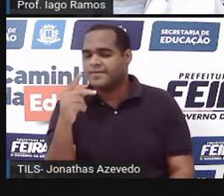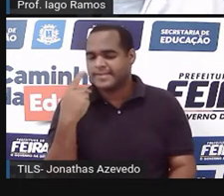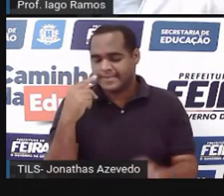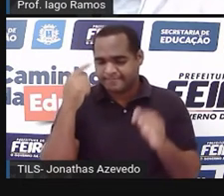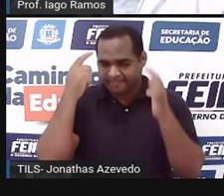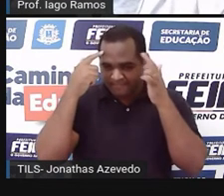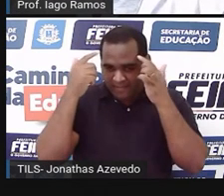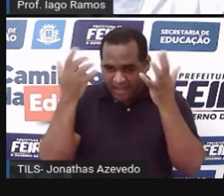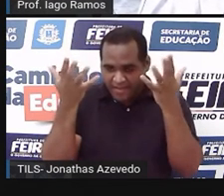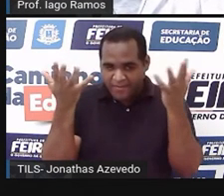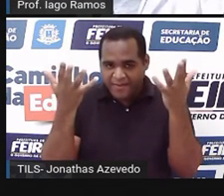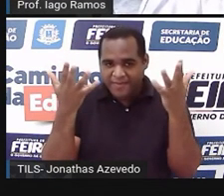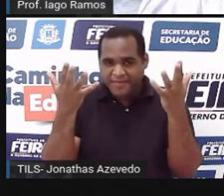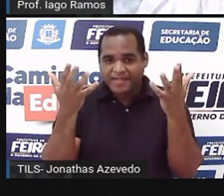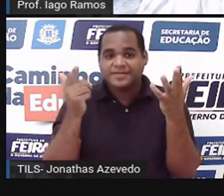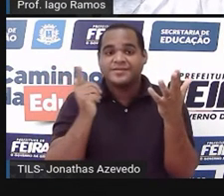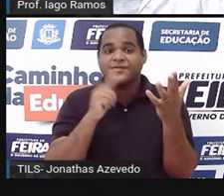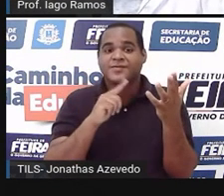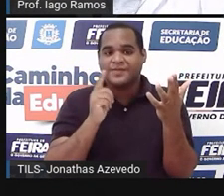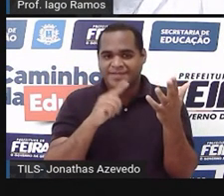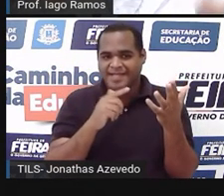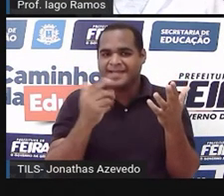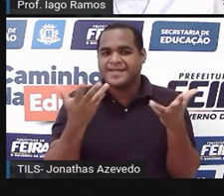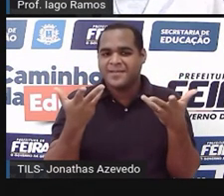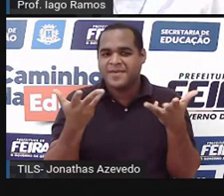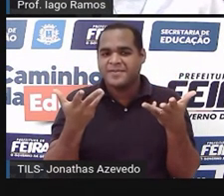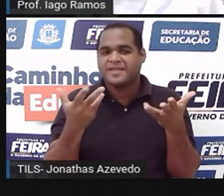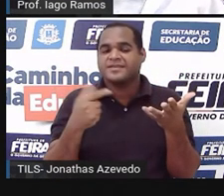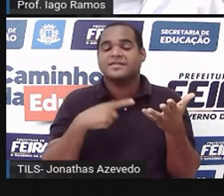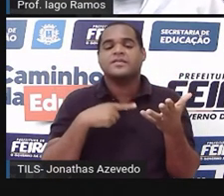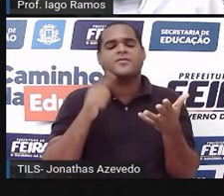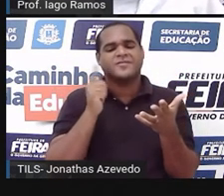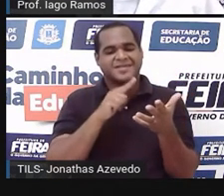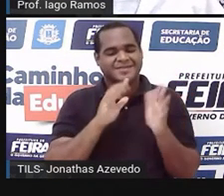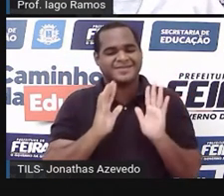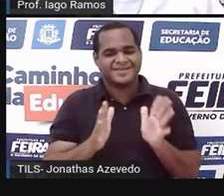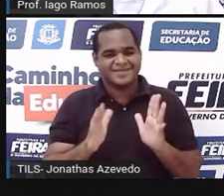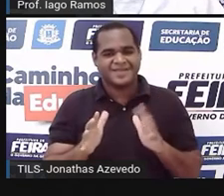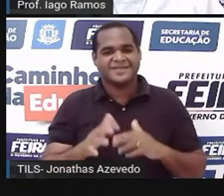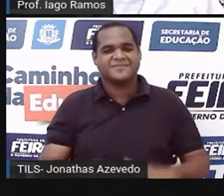habilidade em fazer continhas de cabeça, né, já deve ter feito também.